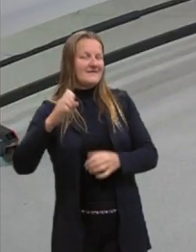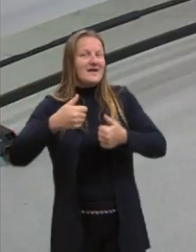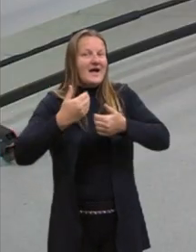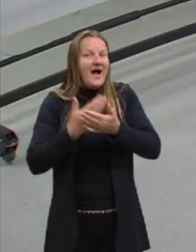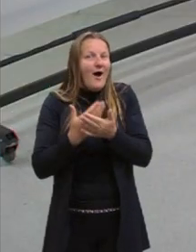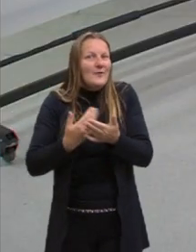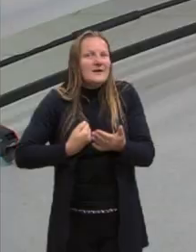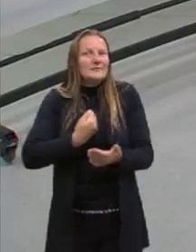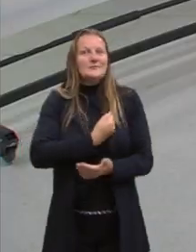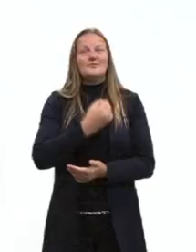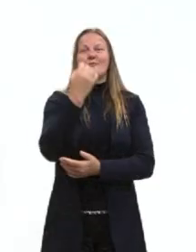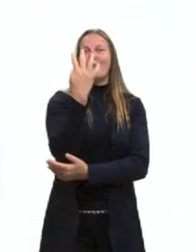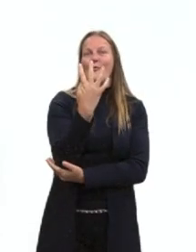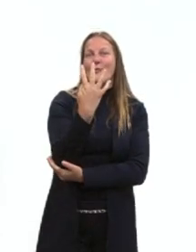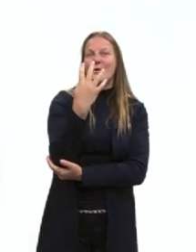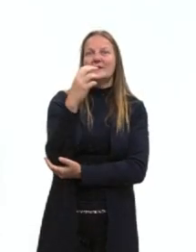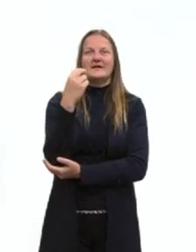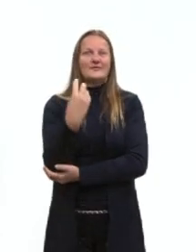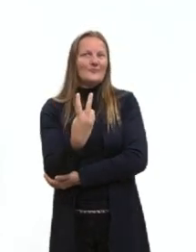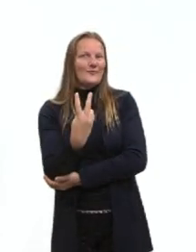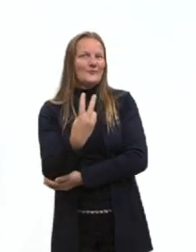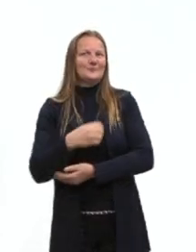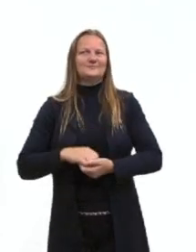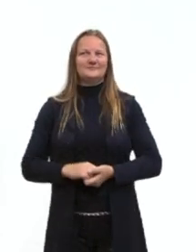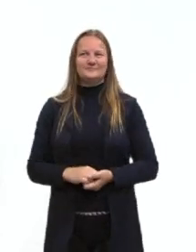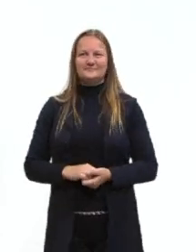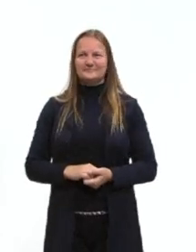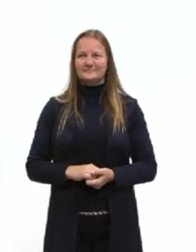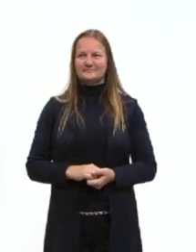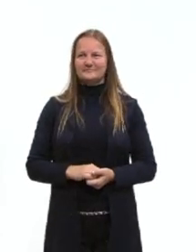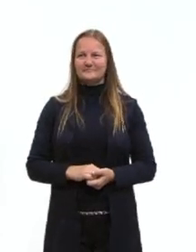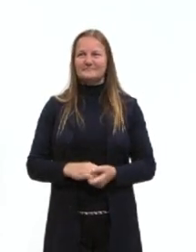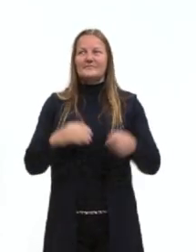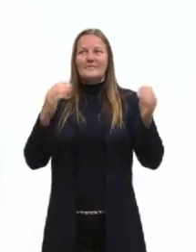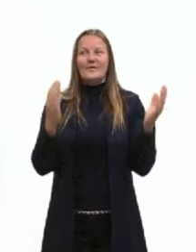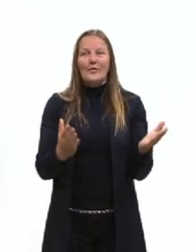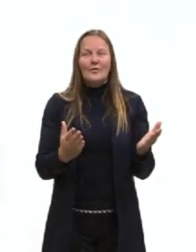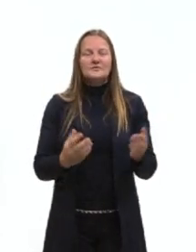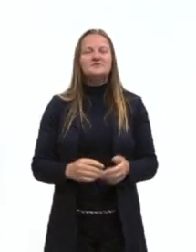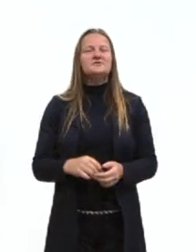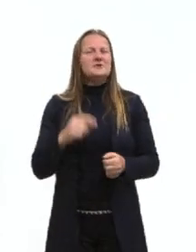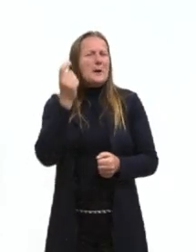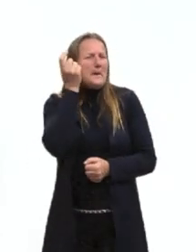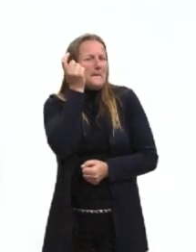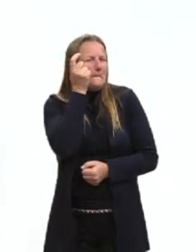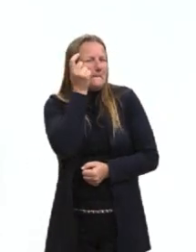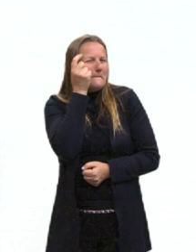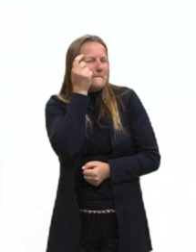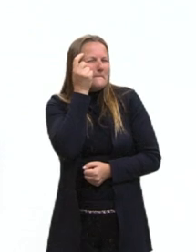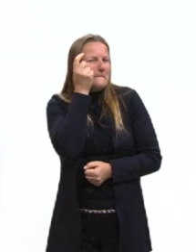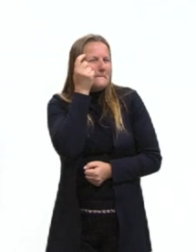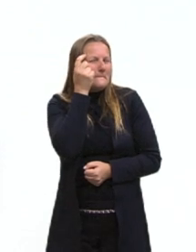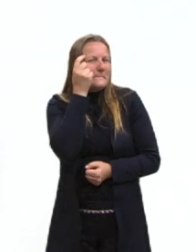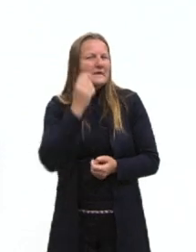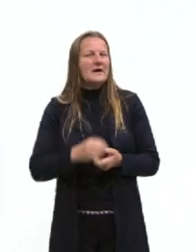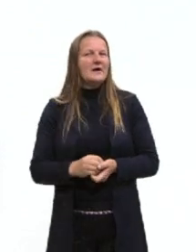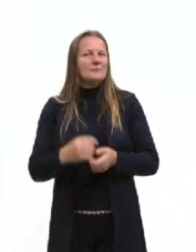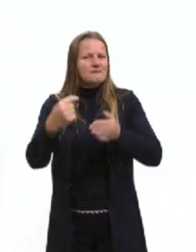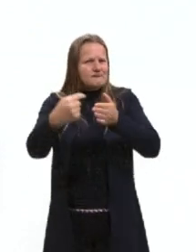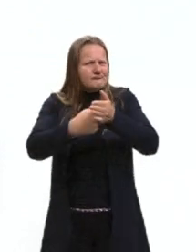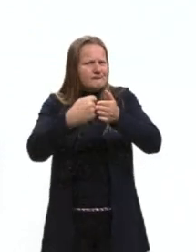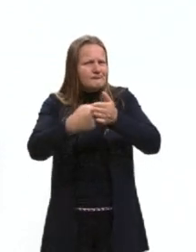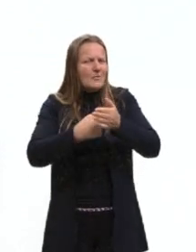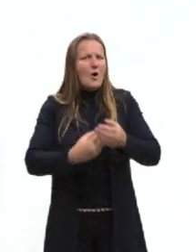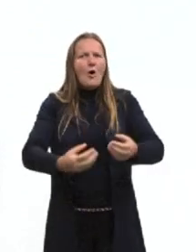número 42. Hoje a gente vai começar a aula se perguntando,